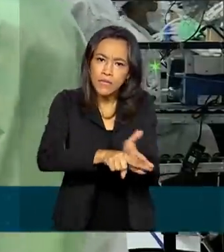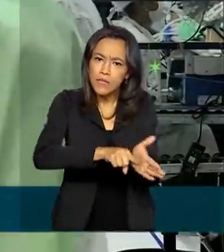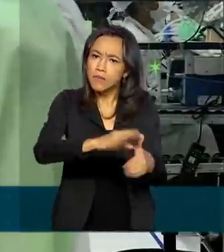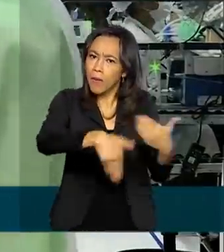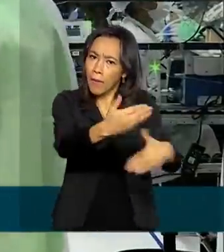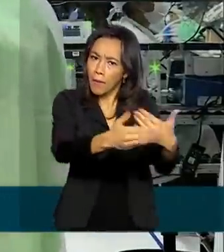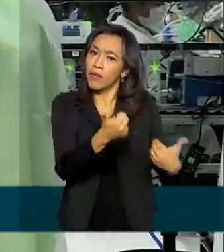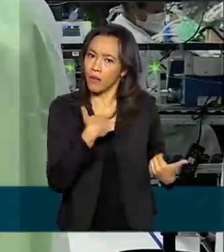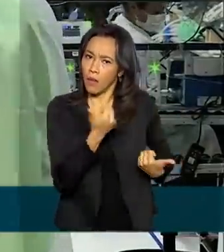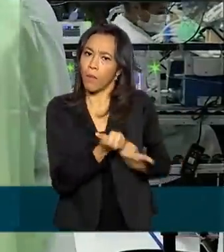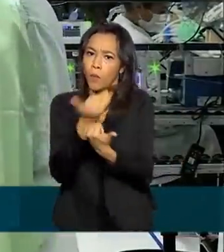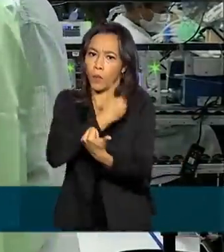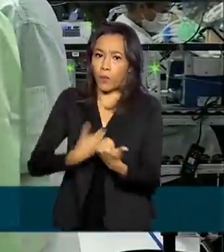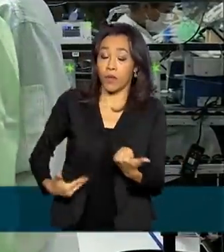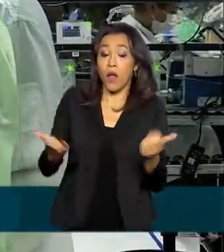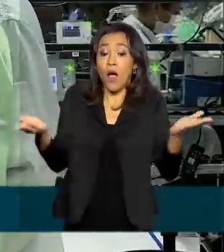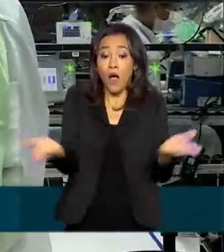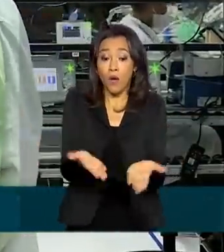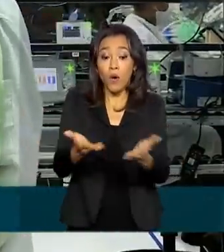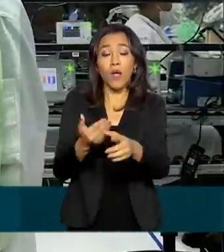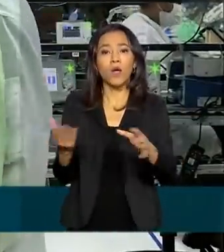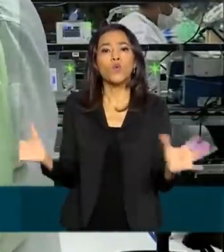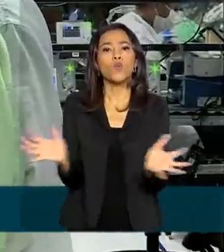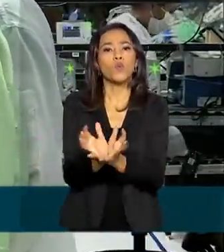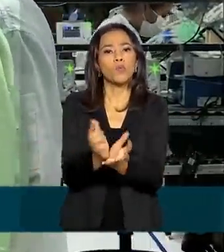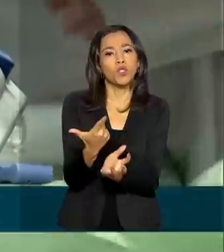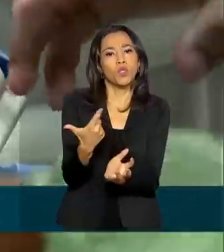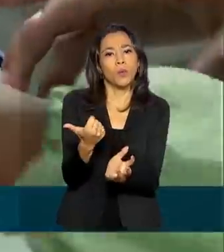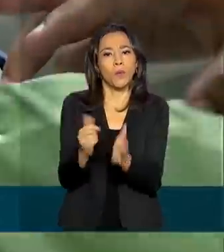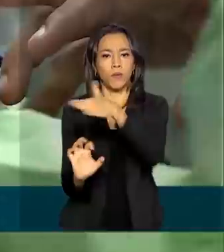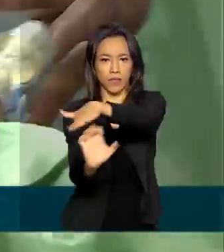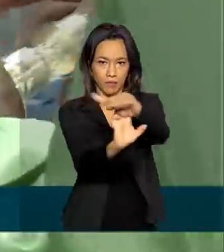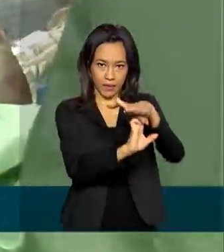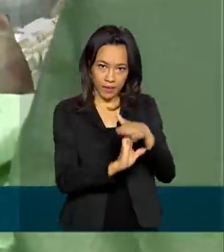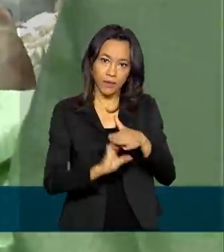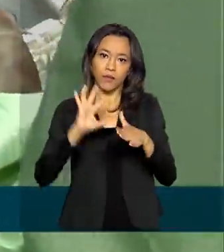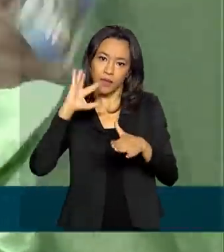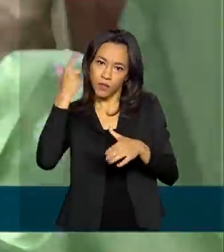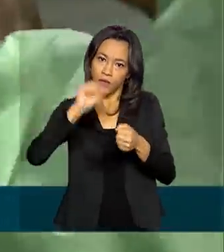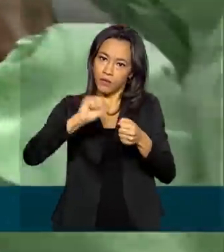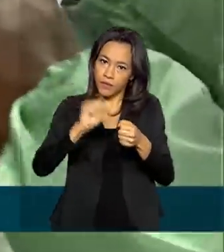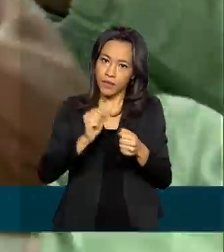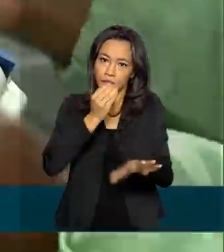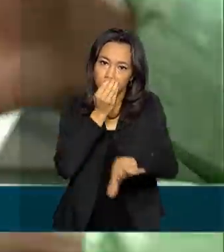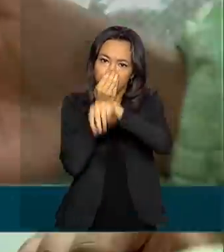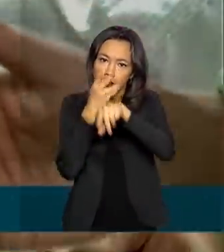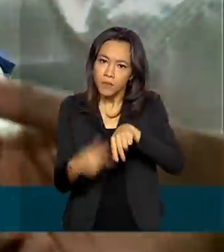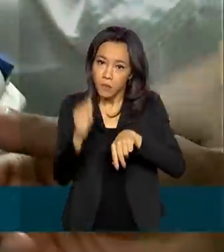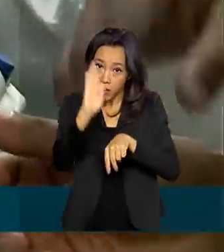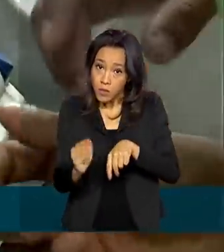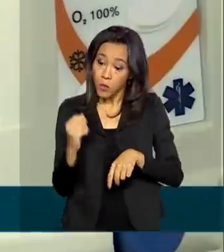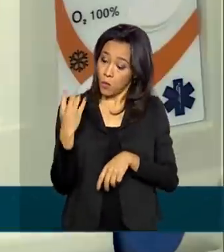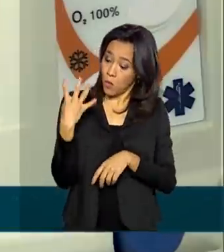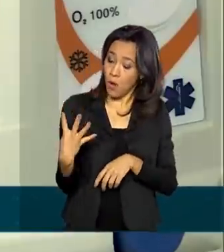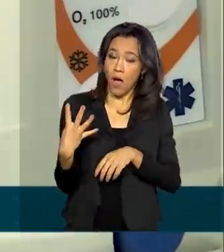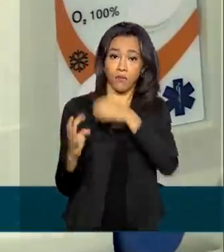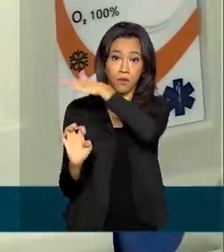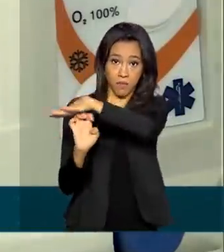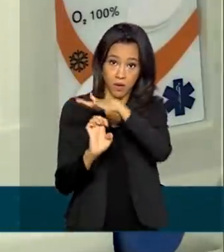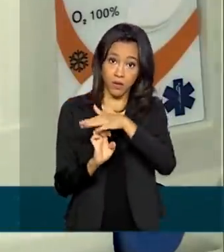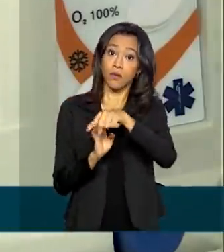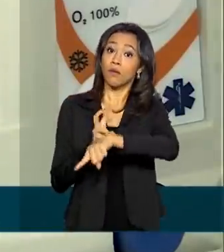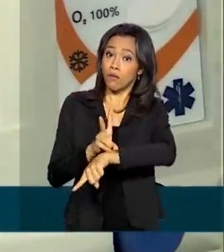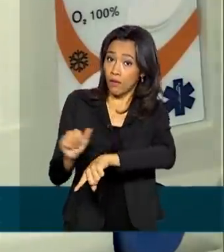Agora, um grupo de 12 empresas passou a atuar com a fabricação dos respiradores no Brasil. Quatro delas devem começar a